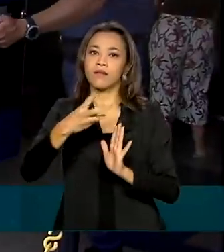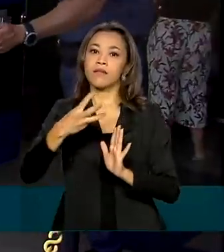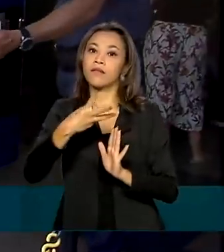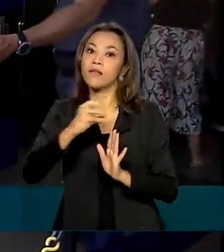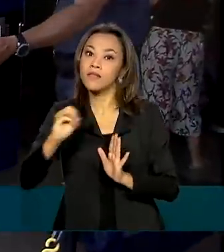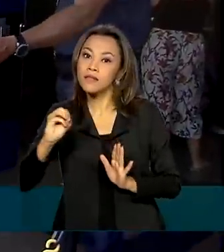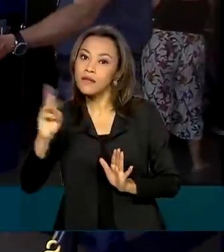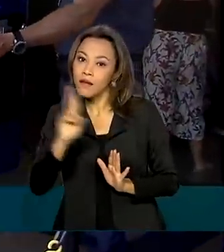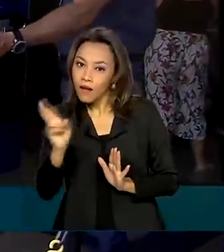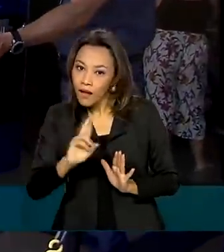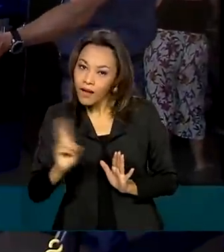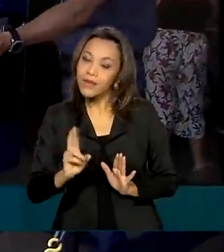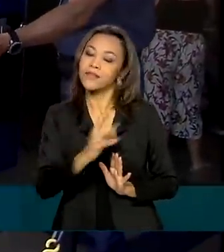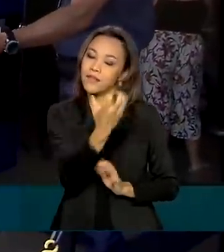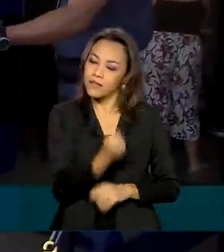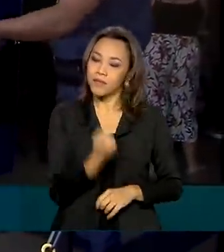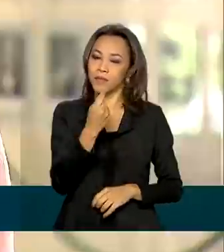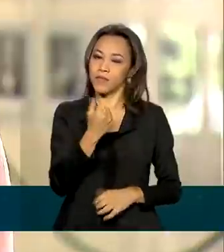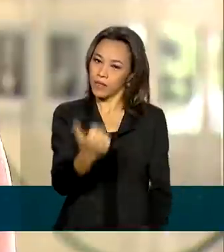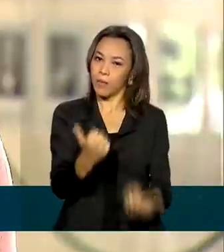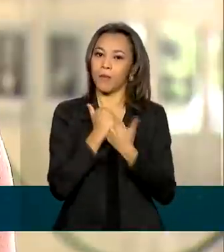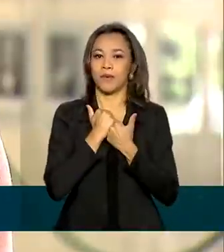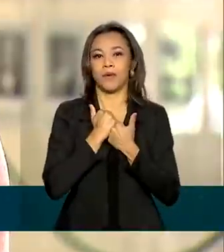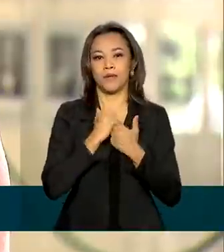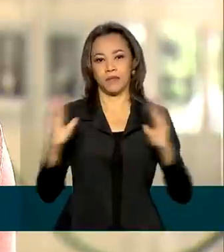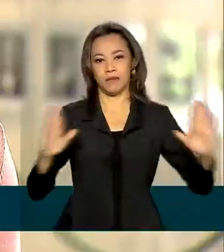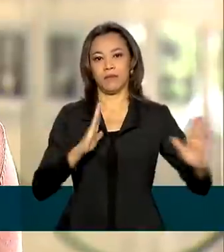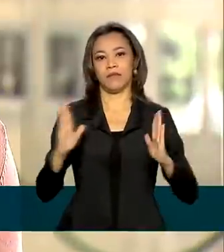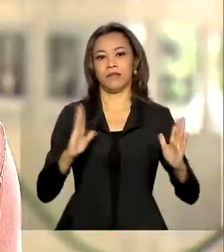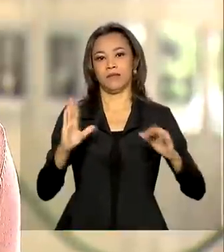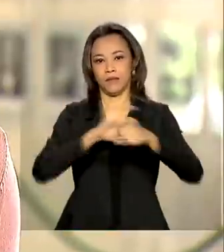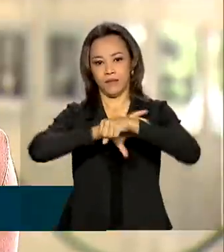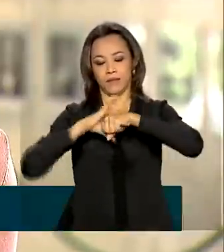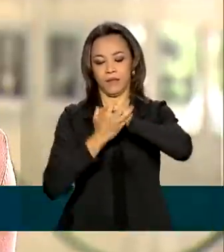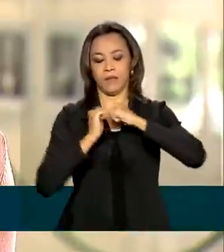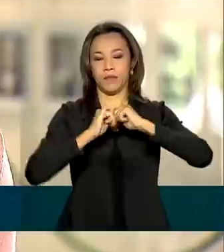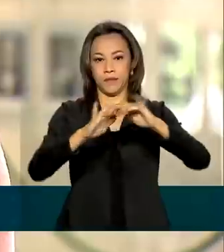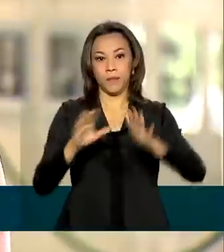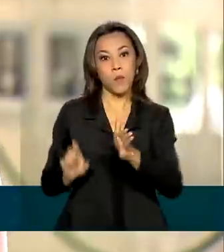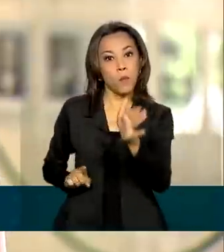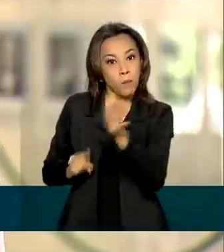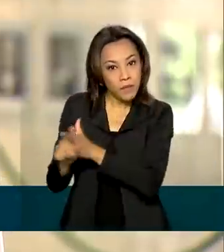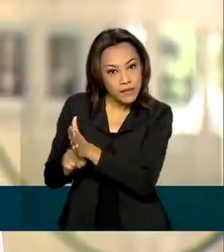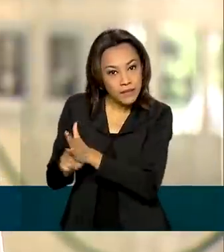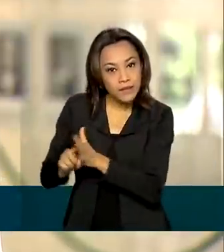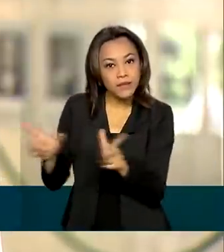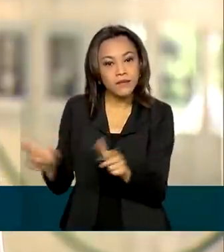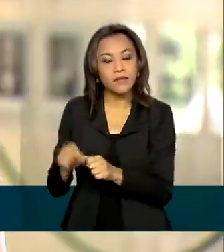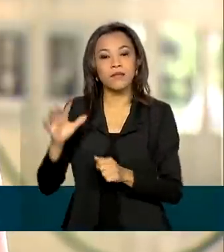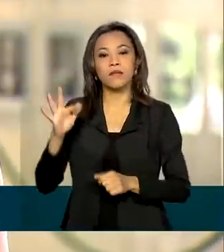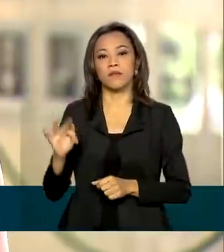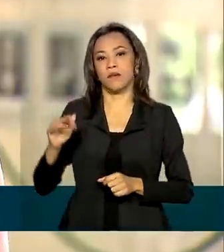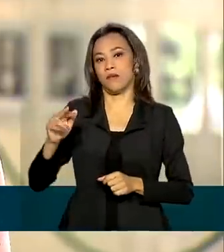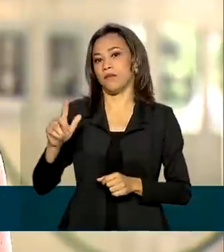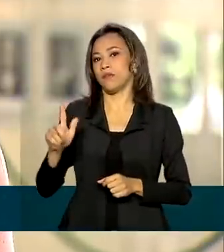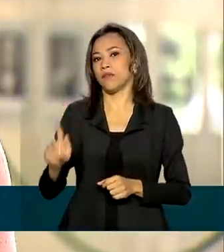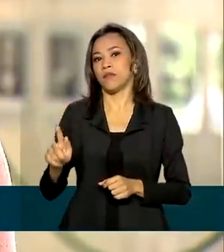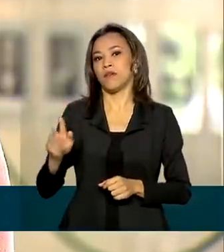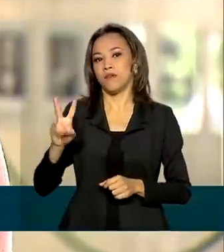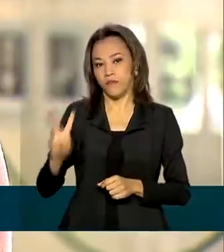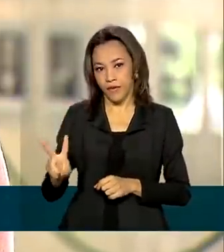um socorro em tempos de pandemia. E segundo a pesquisa da FGV, além do auxílio emergencial,